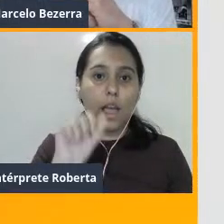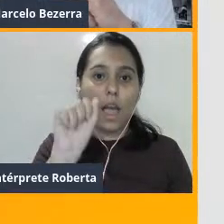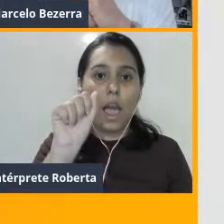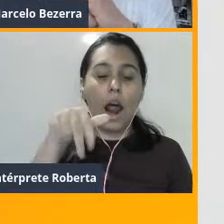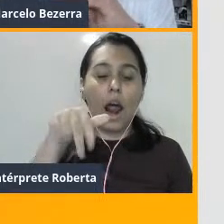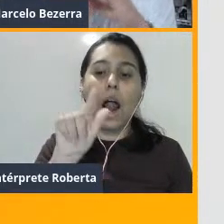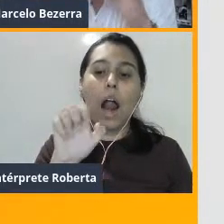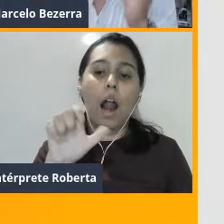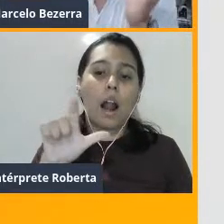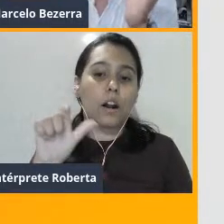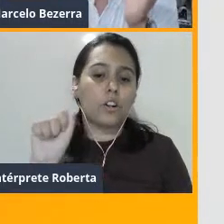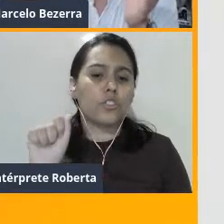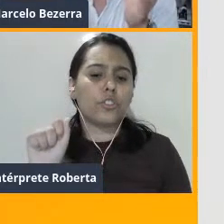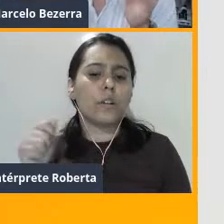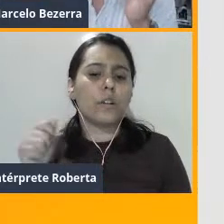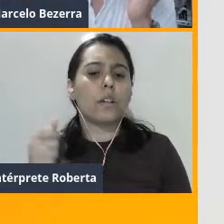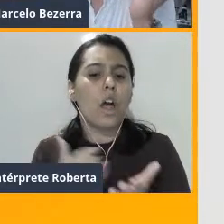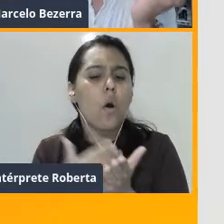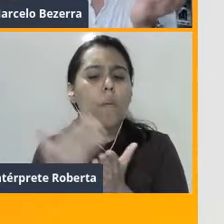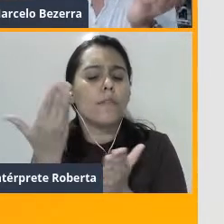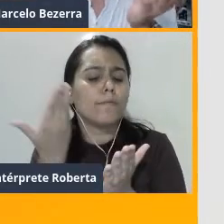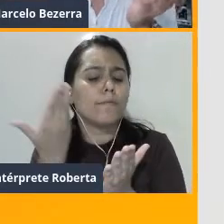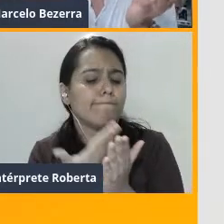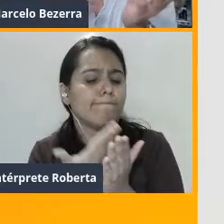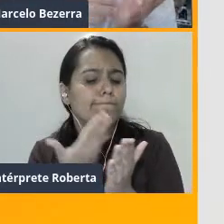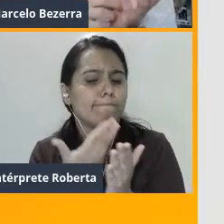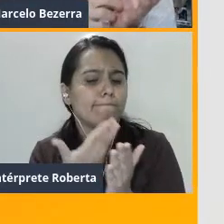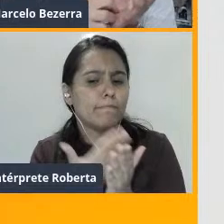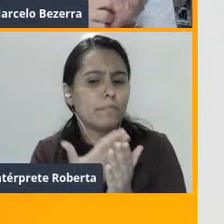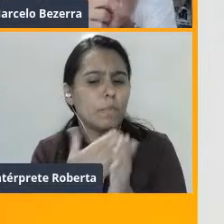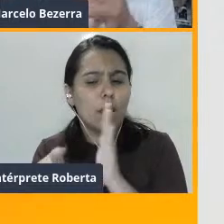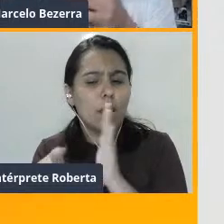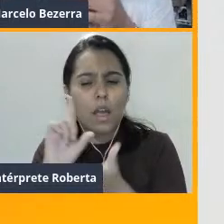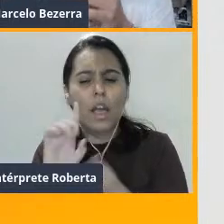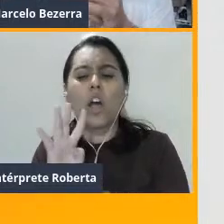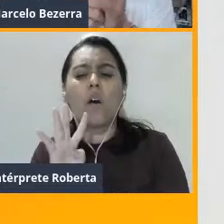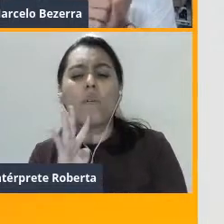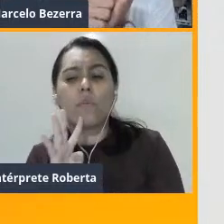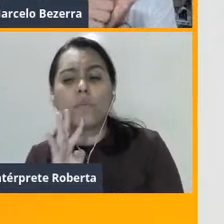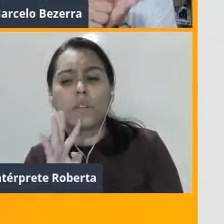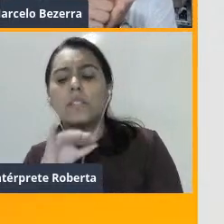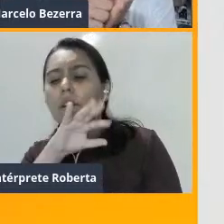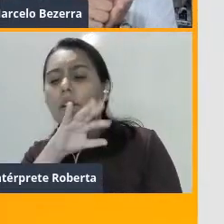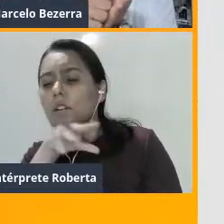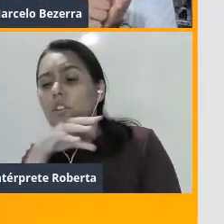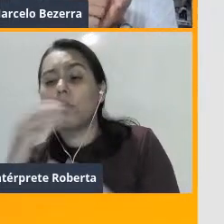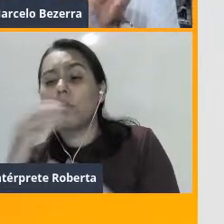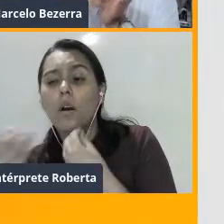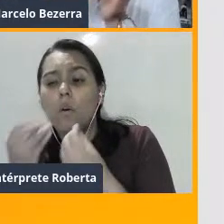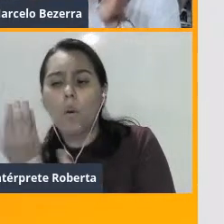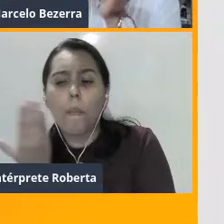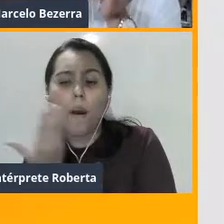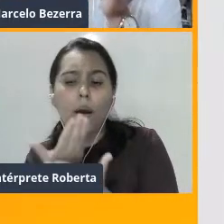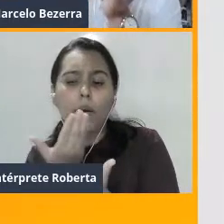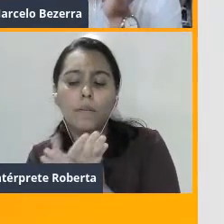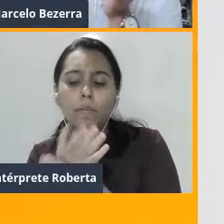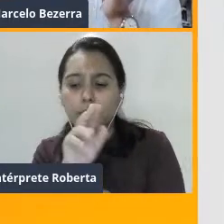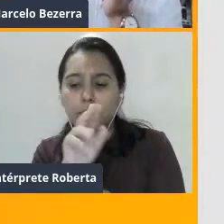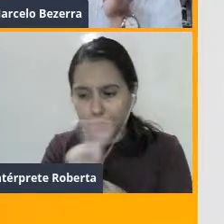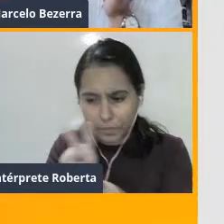baseados no que ela já conhecia, já tinha percebido de animais. Ela começou a monitorar o